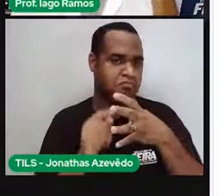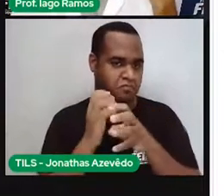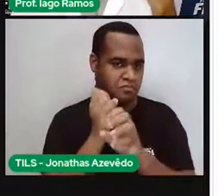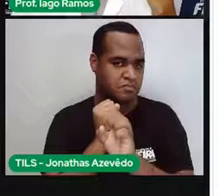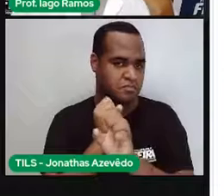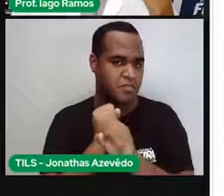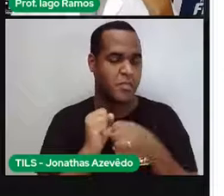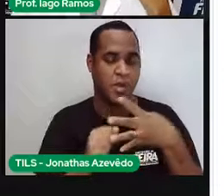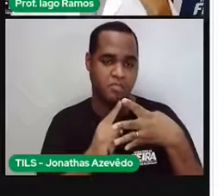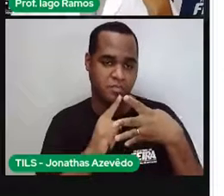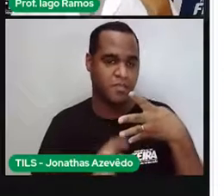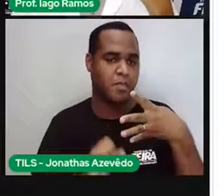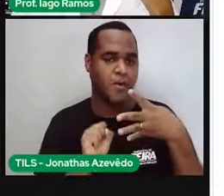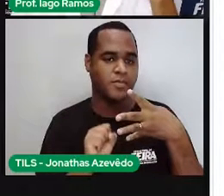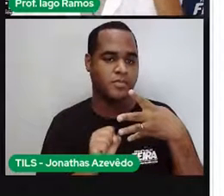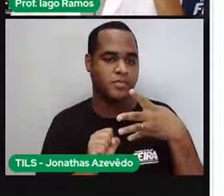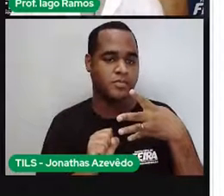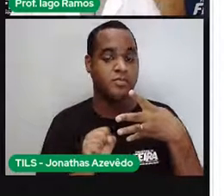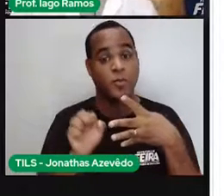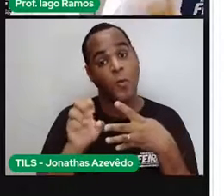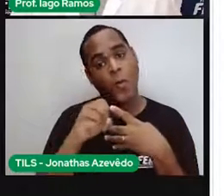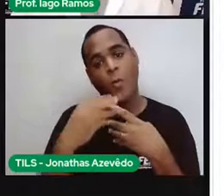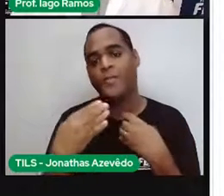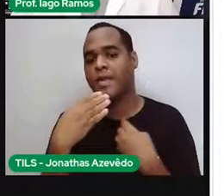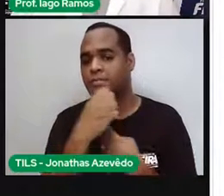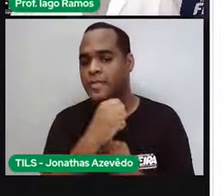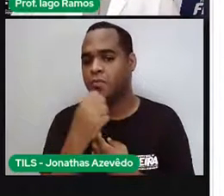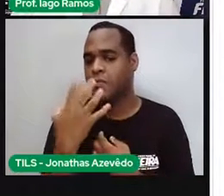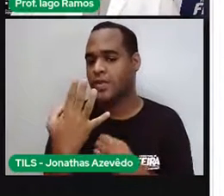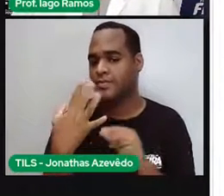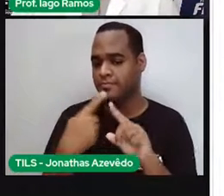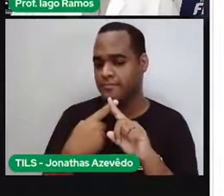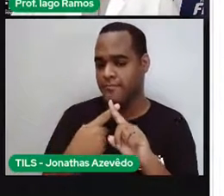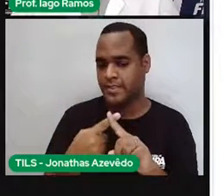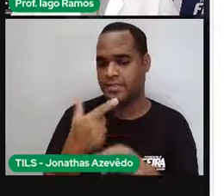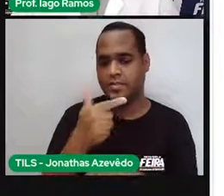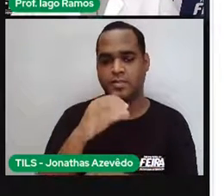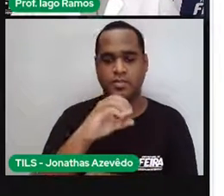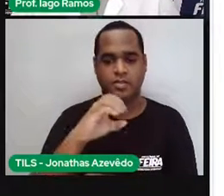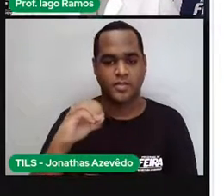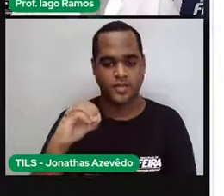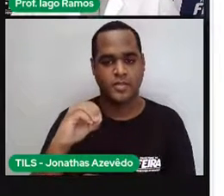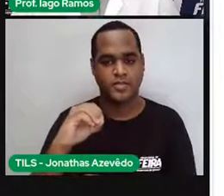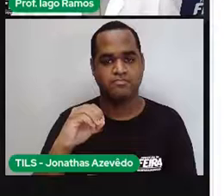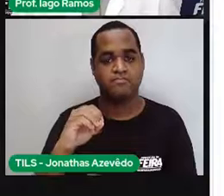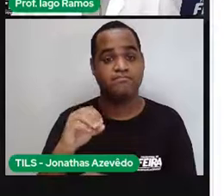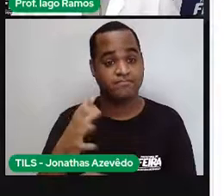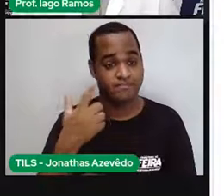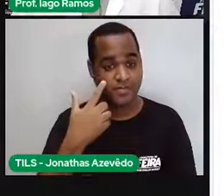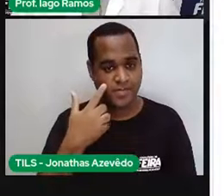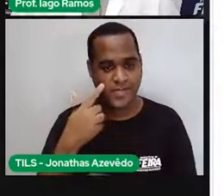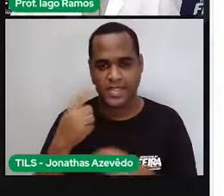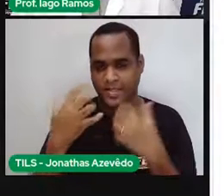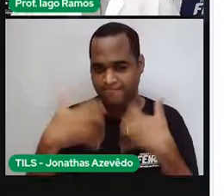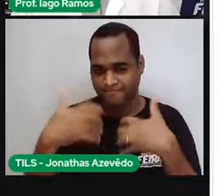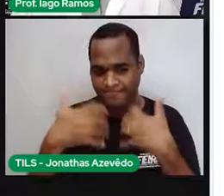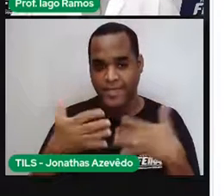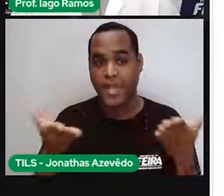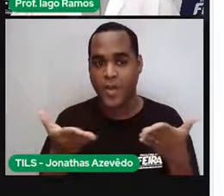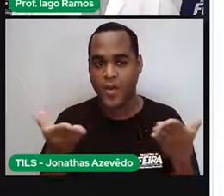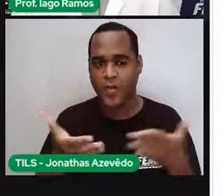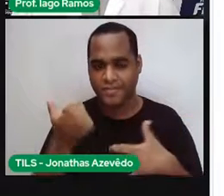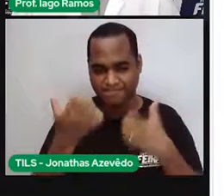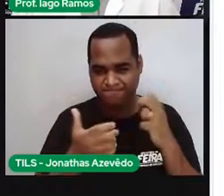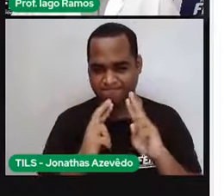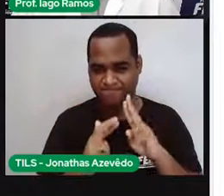A forma mais rápida é só pensar em 4 vezes 200 que é o que a gente vai fazer aqui